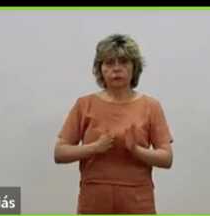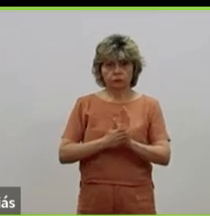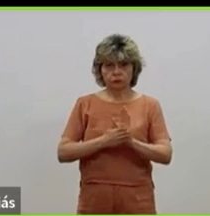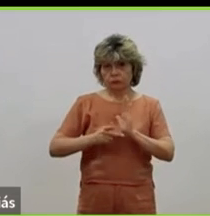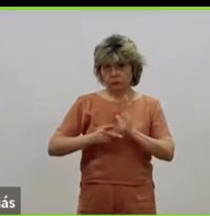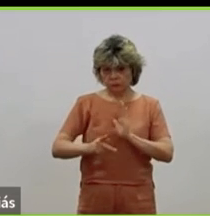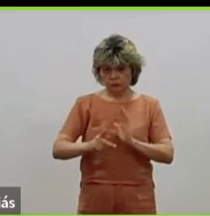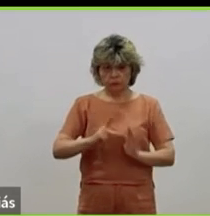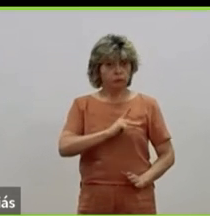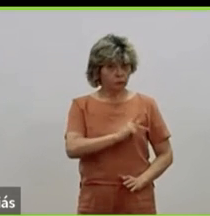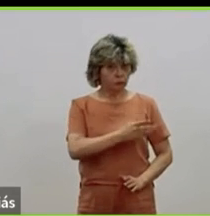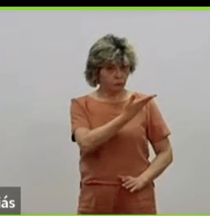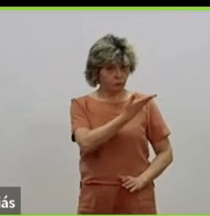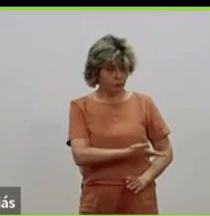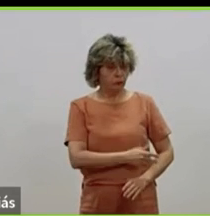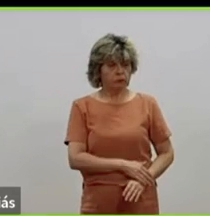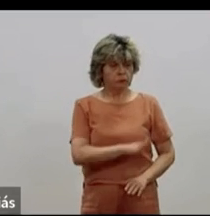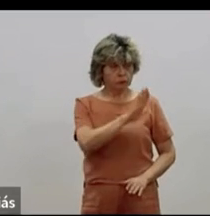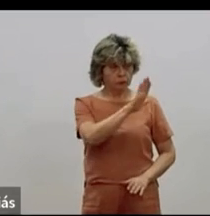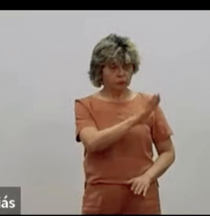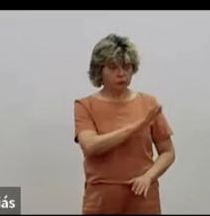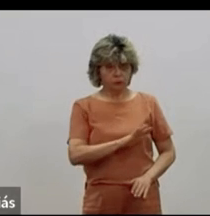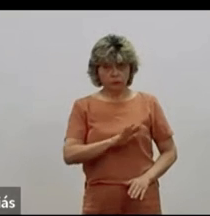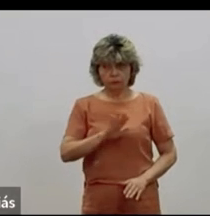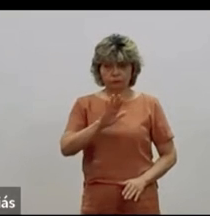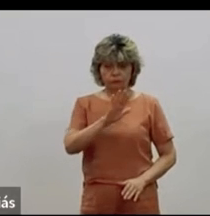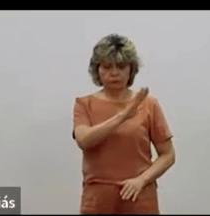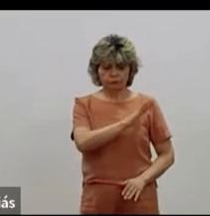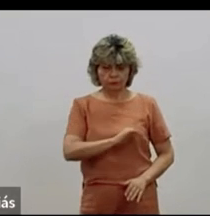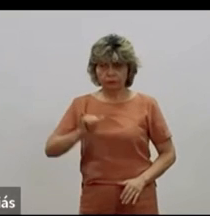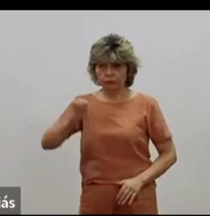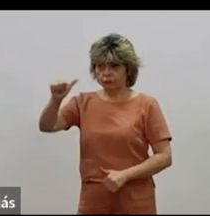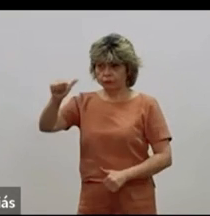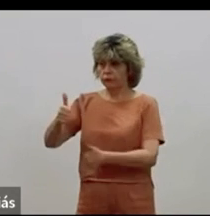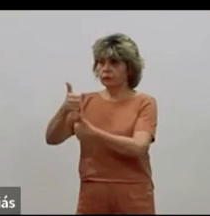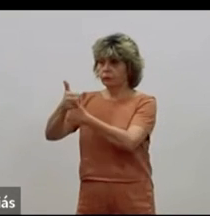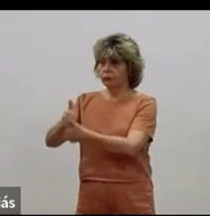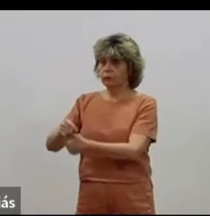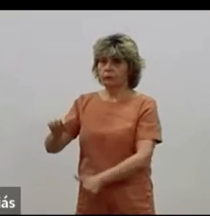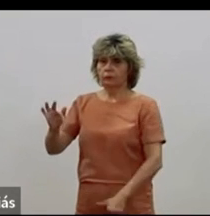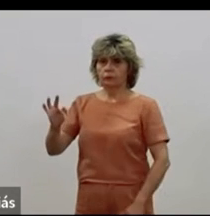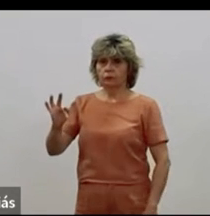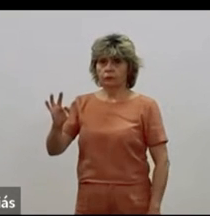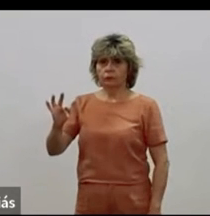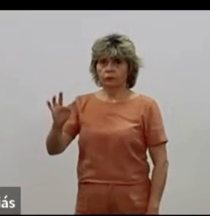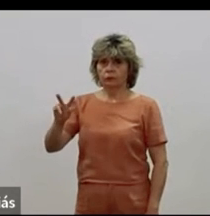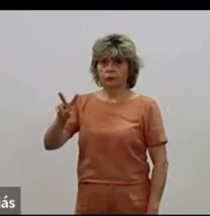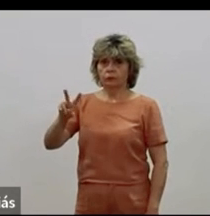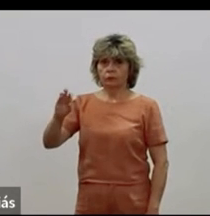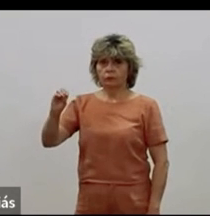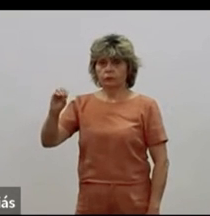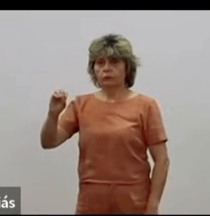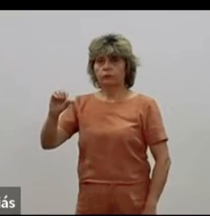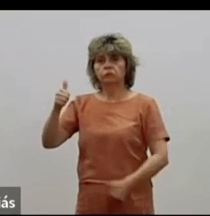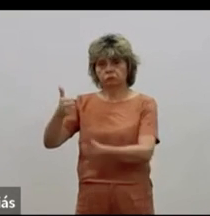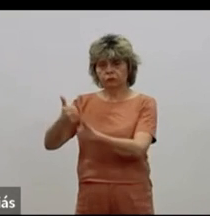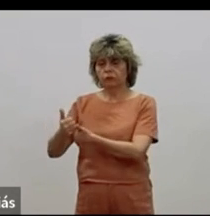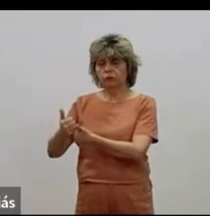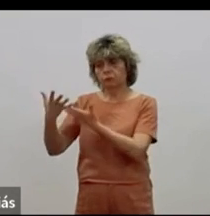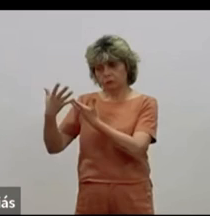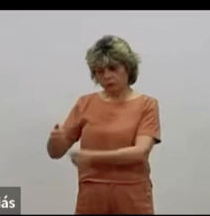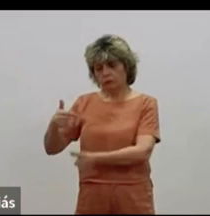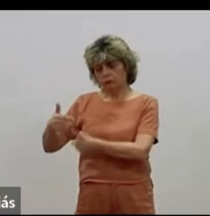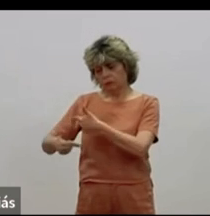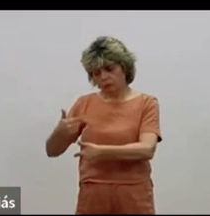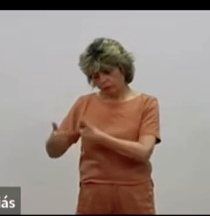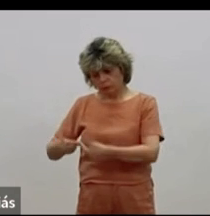procurador do Ministério Público de Contas, Regis Gonçalves Leite. A secretária de plenário, Daniela Diniz, anunciou os processos e toda a